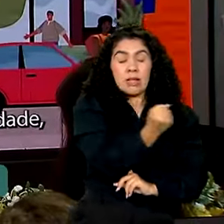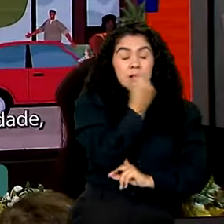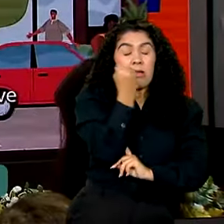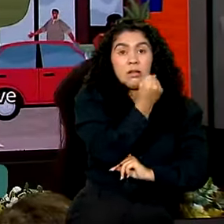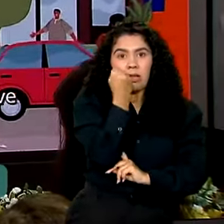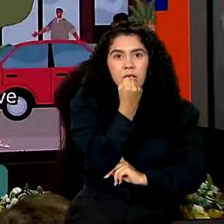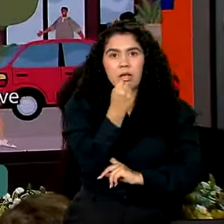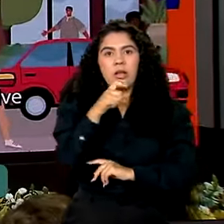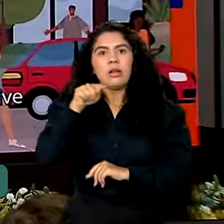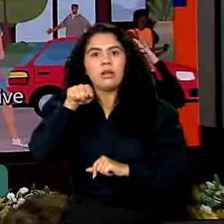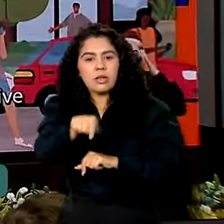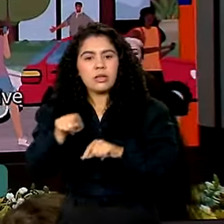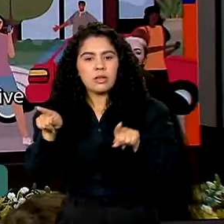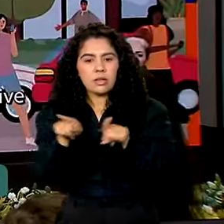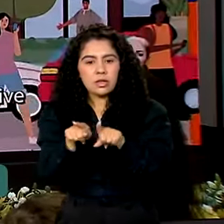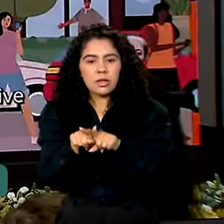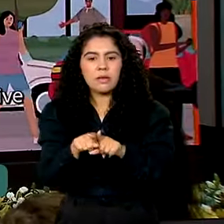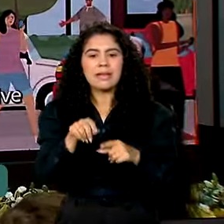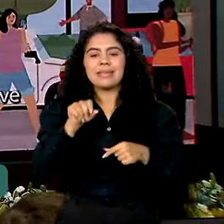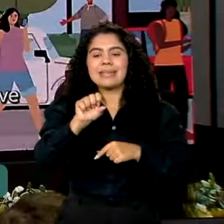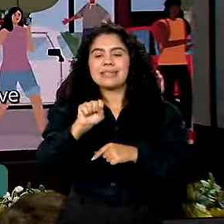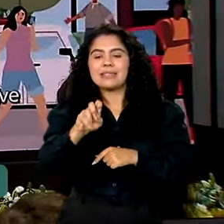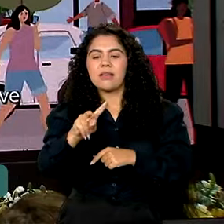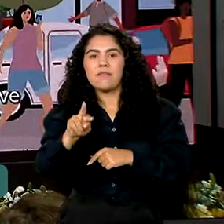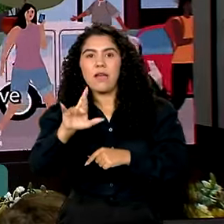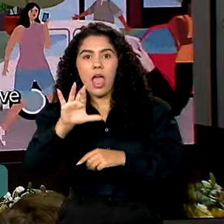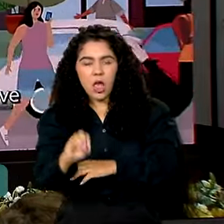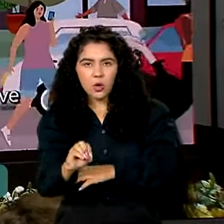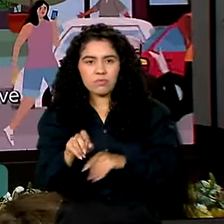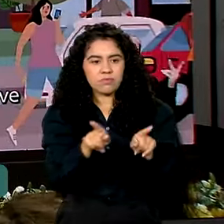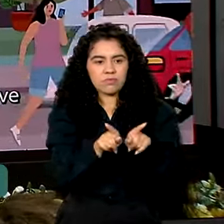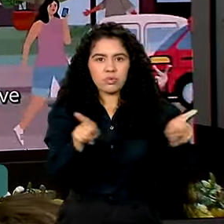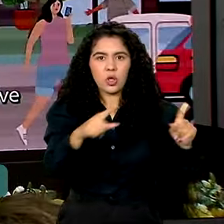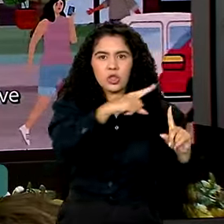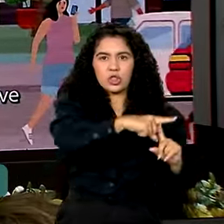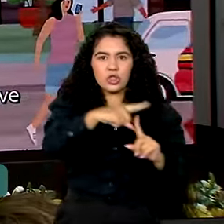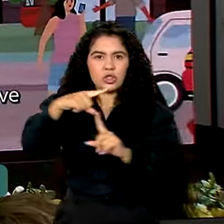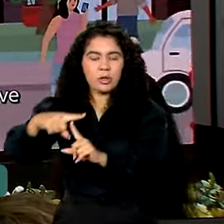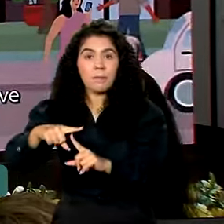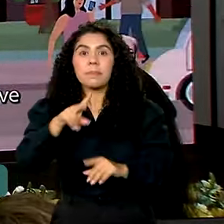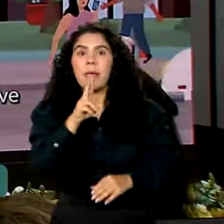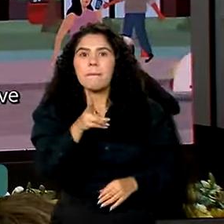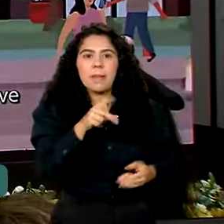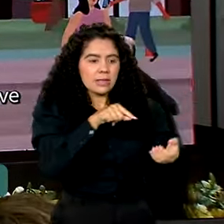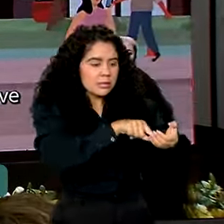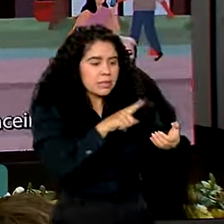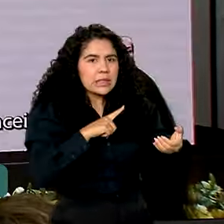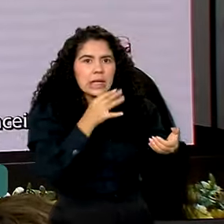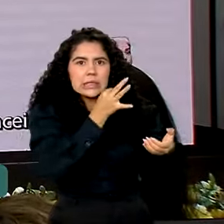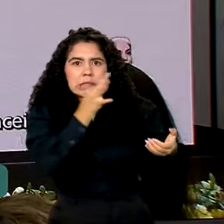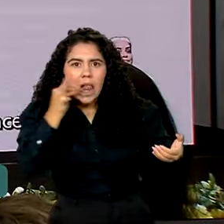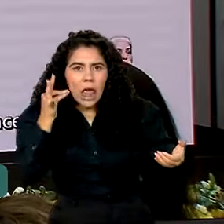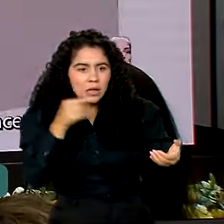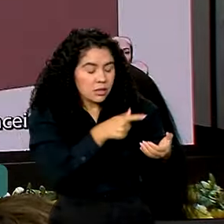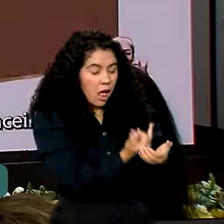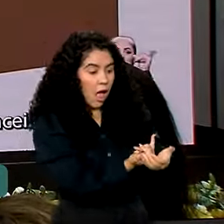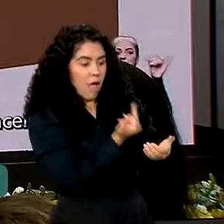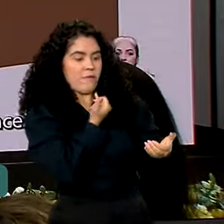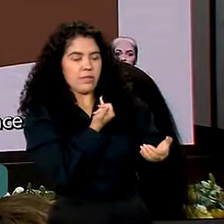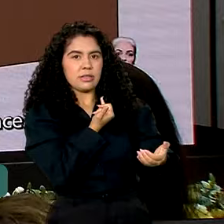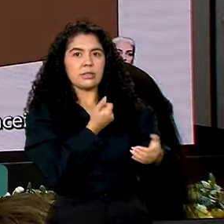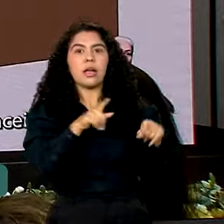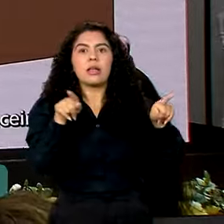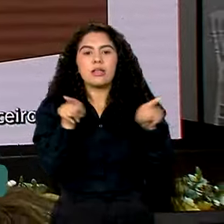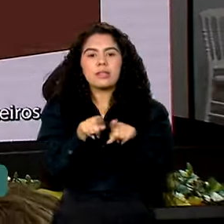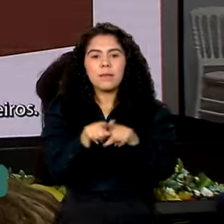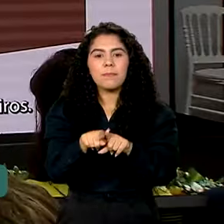extremo emite um som semelhante a uma sirene, mesmo que o celular esteja no modo silencioso, enquanto o severo emite um bip,